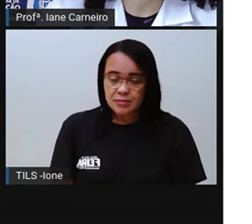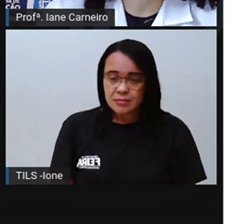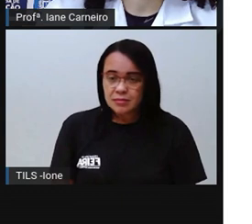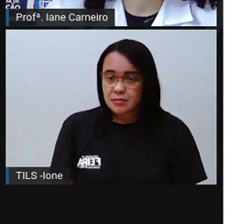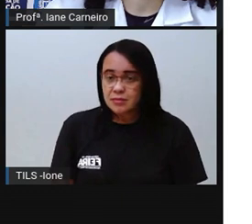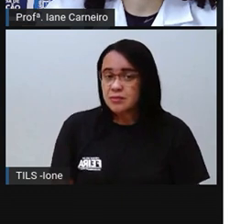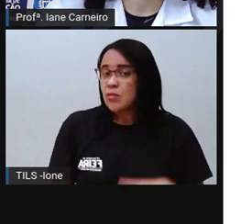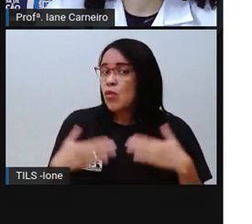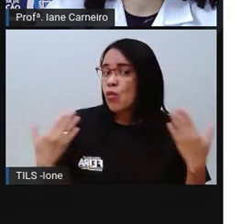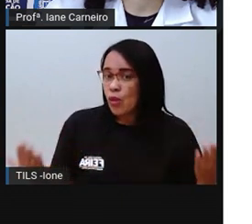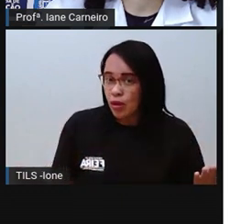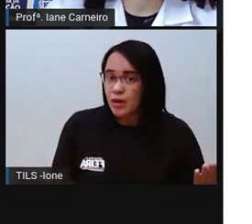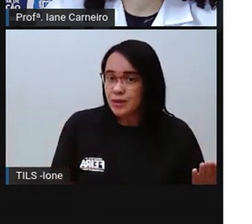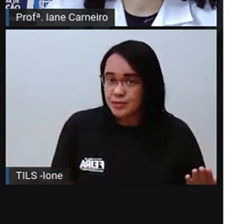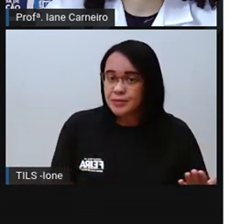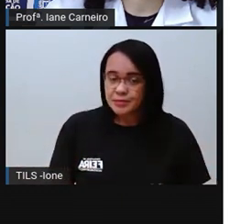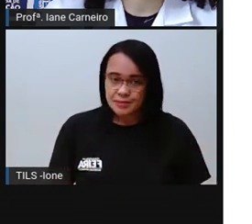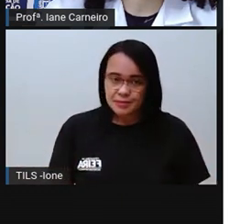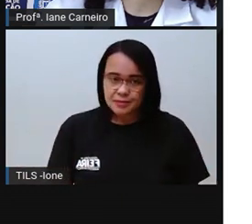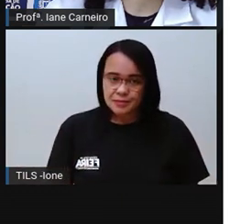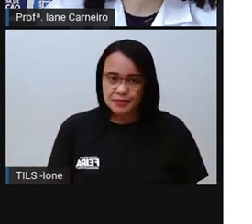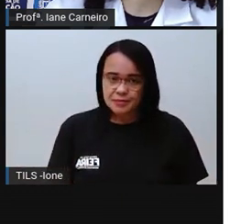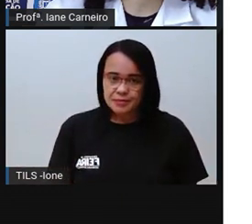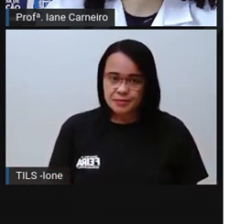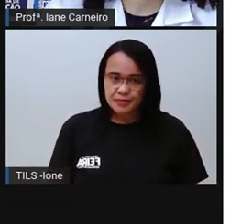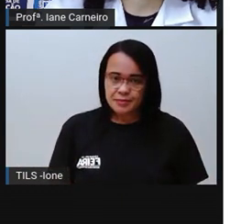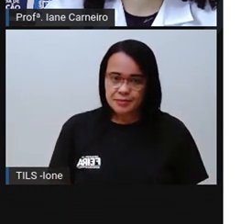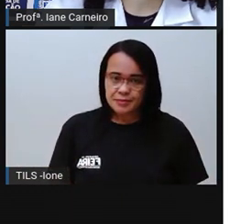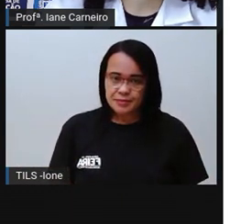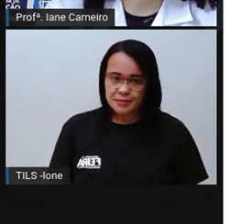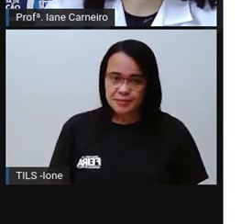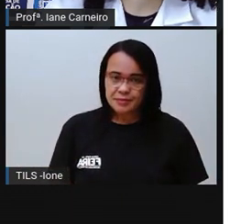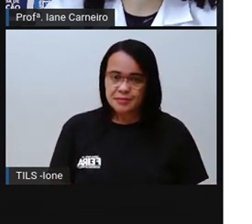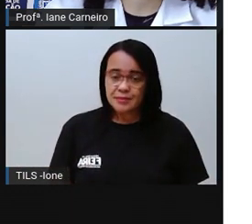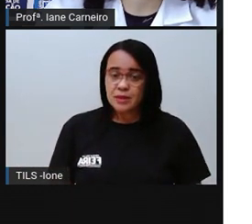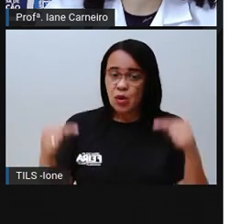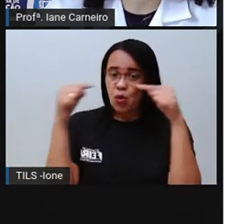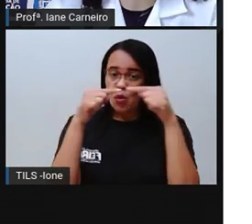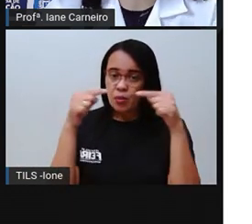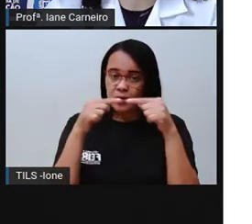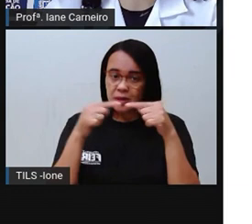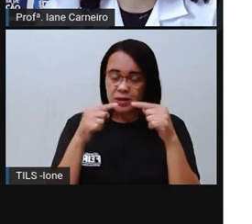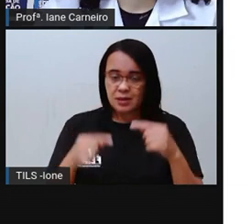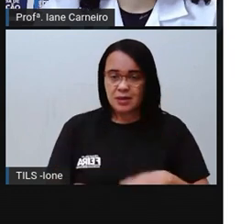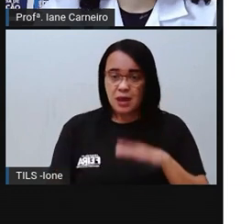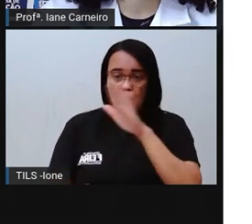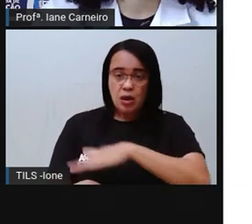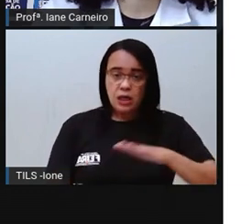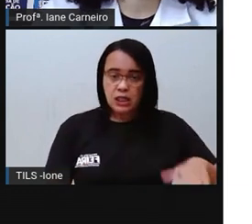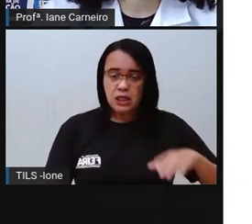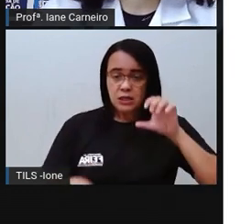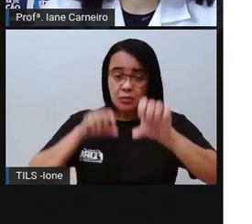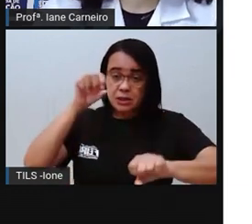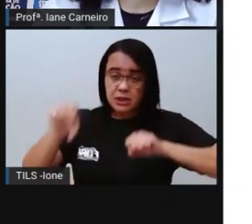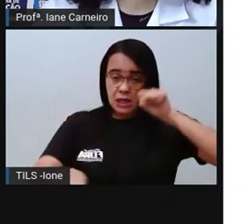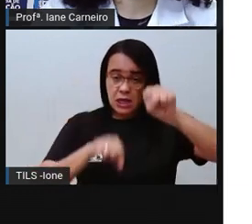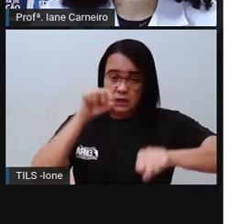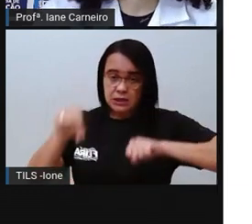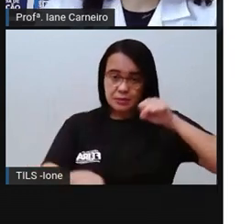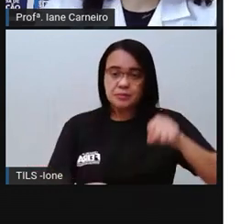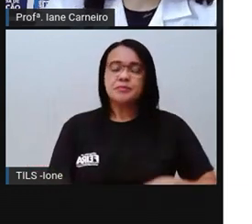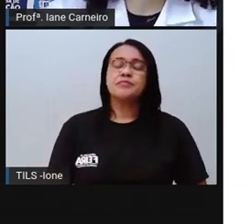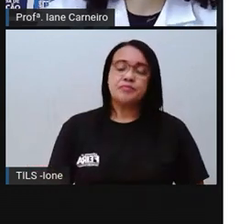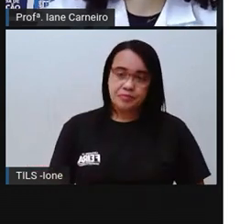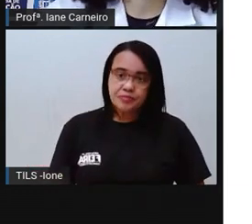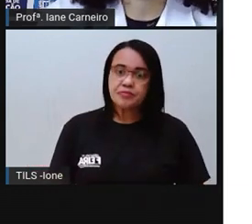Nessa, nessa, nessa, nessa, nessa aqui. Muito bom. Onde é que tem o perigo de